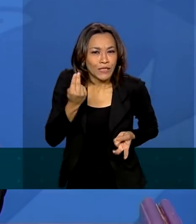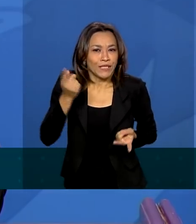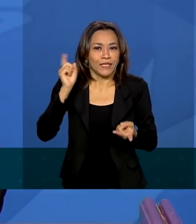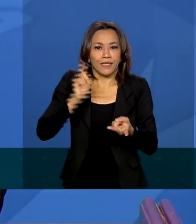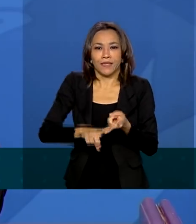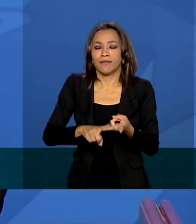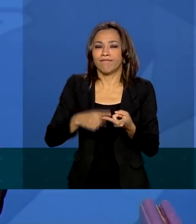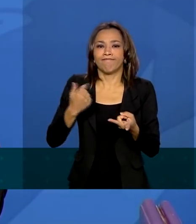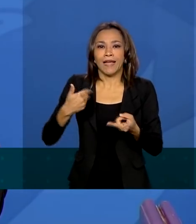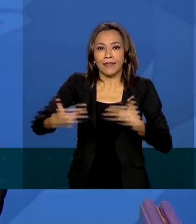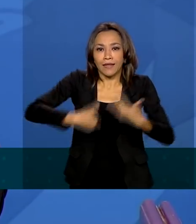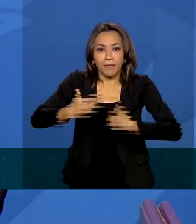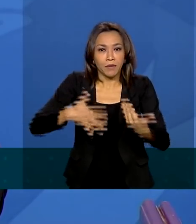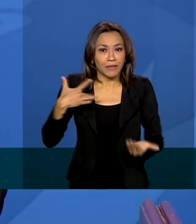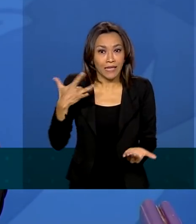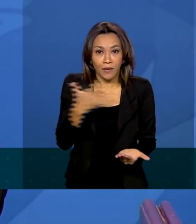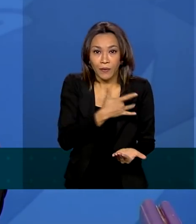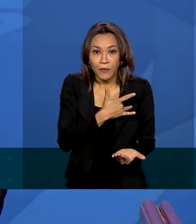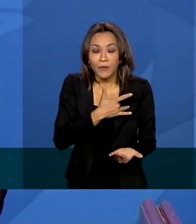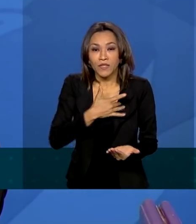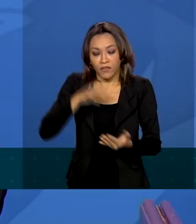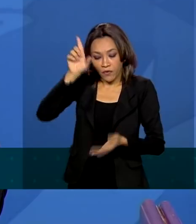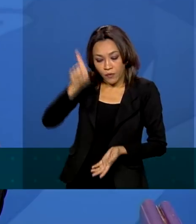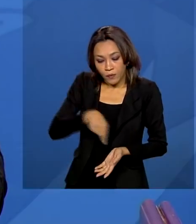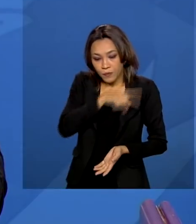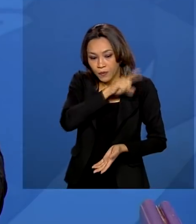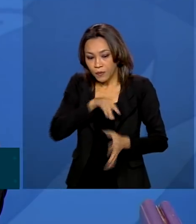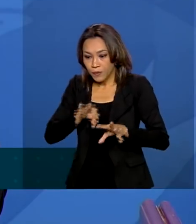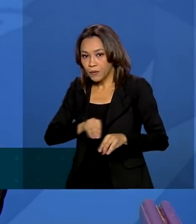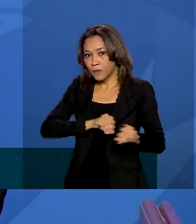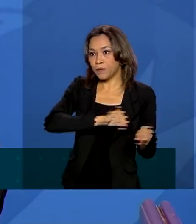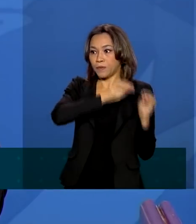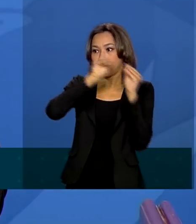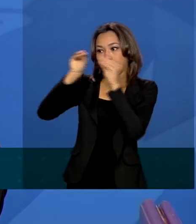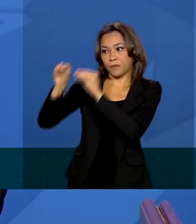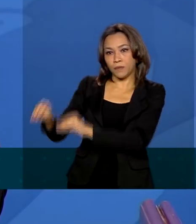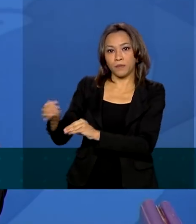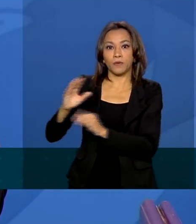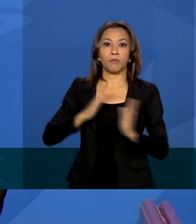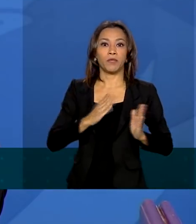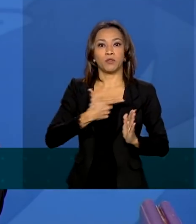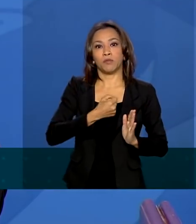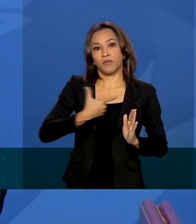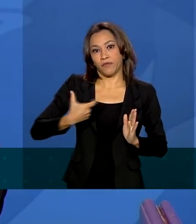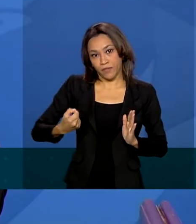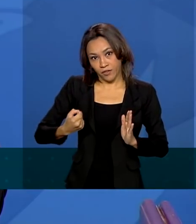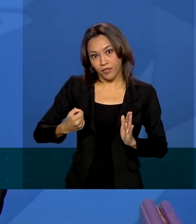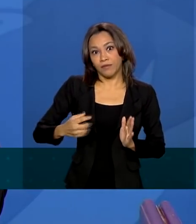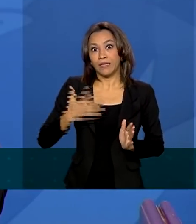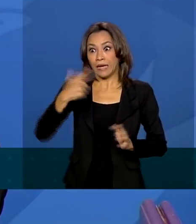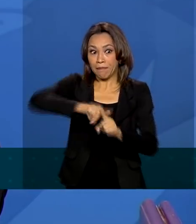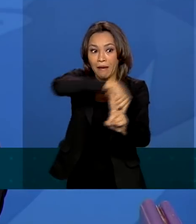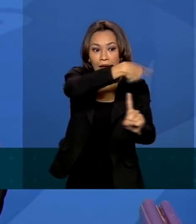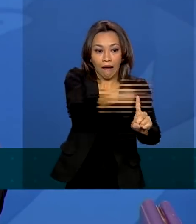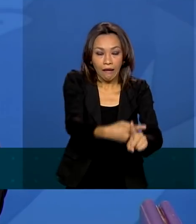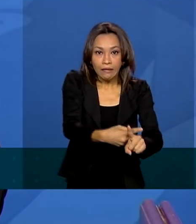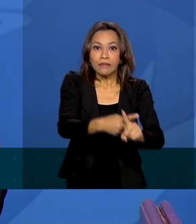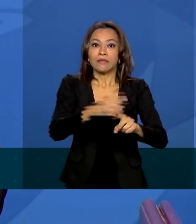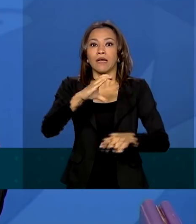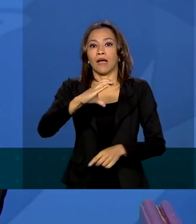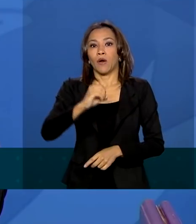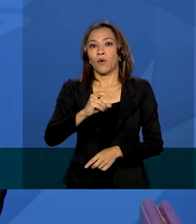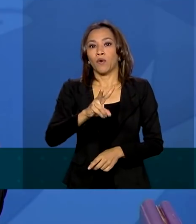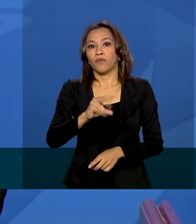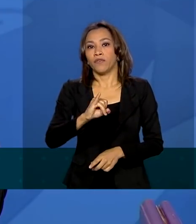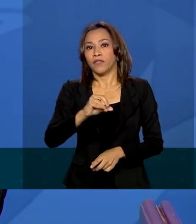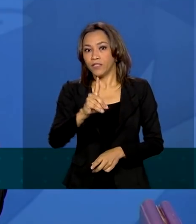que foram postergados ao longo de 2020, somando na Covid e o